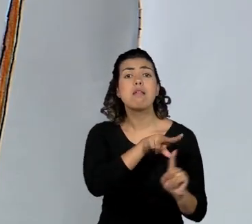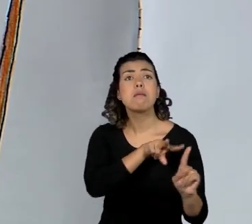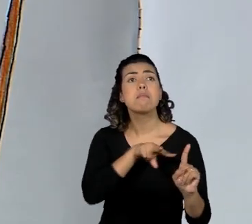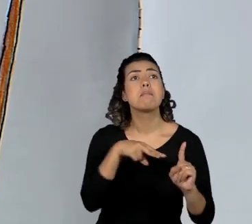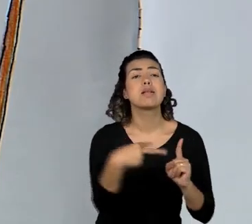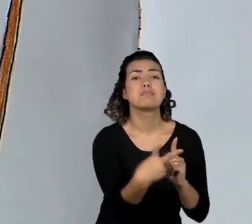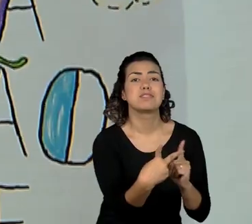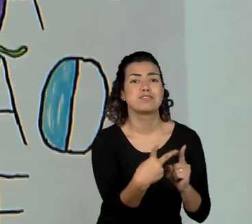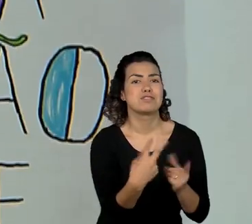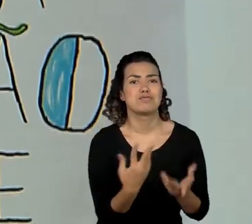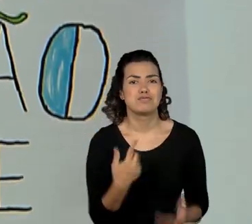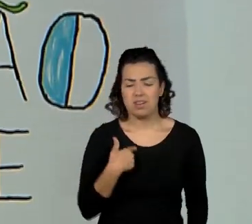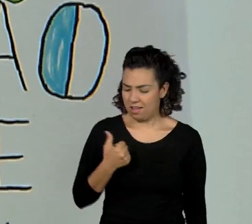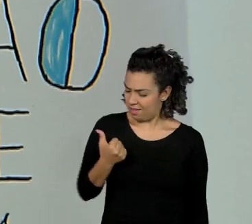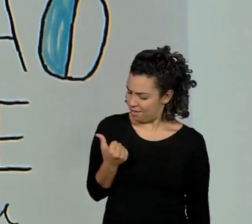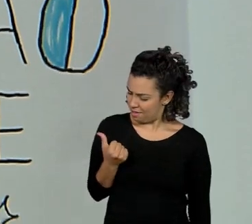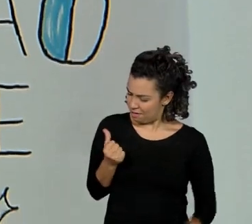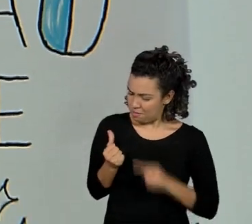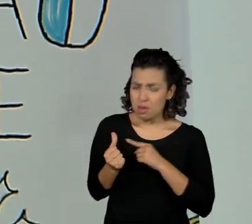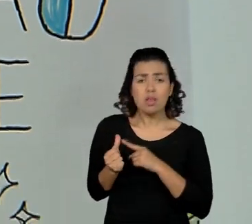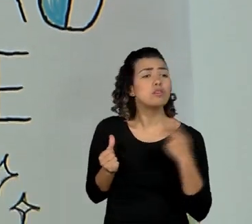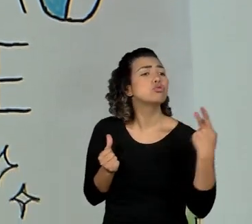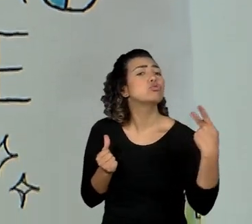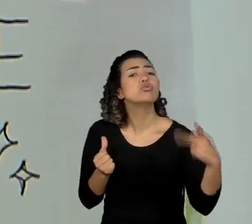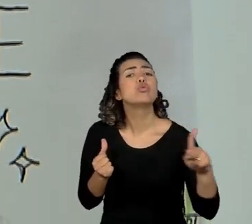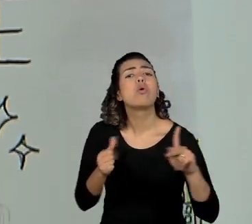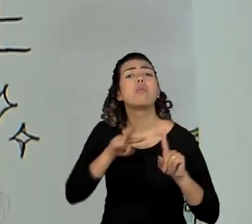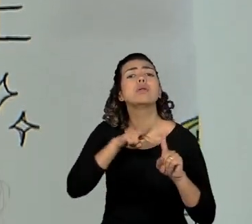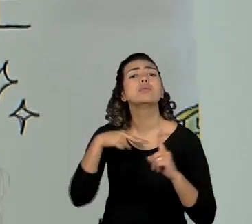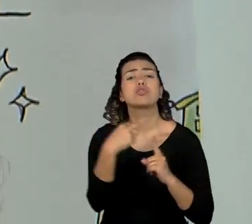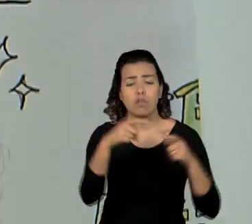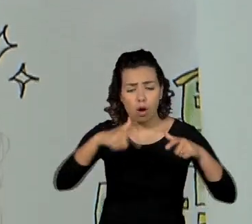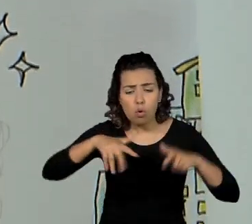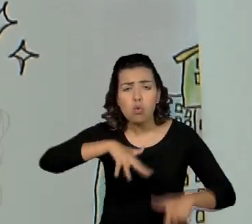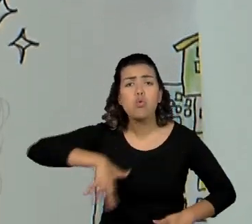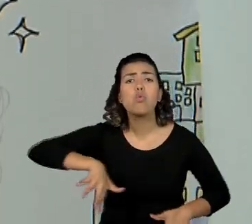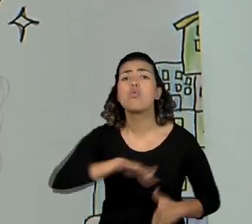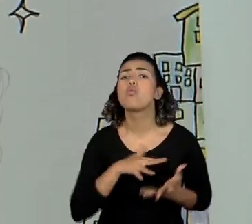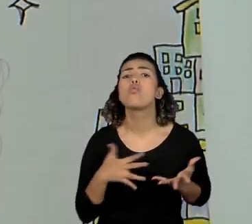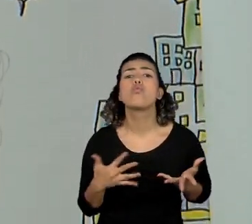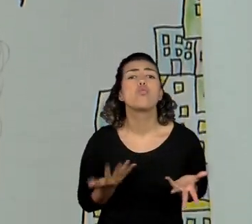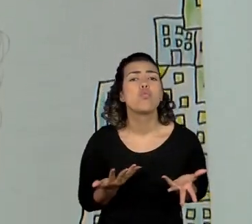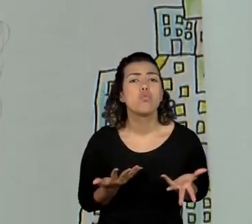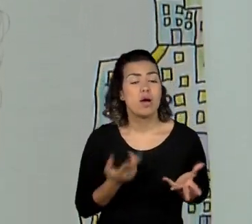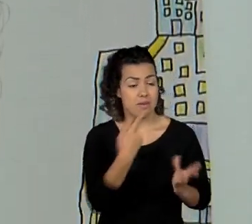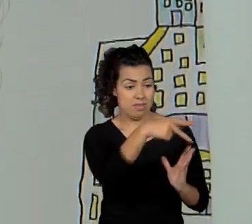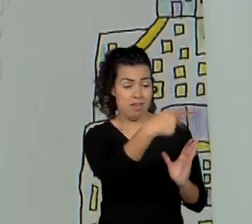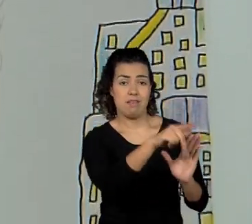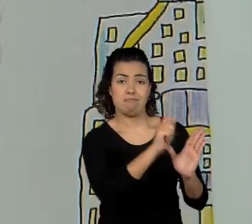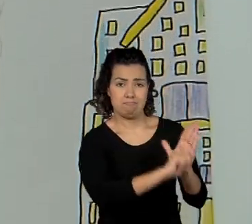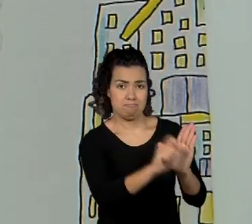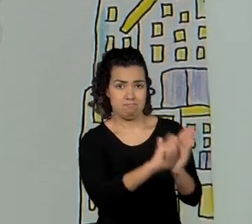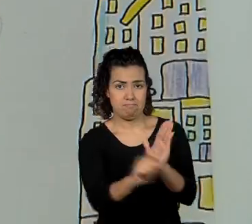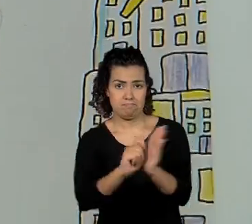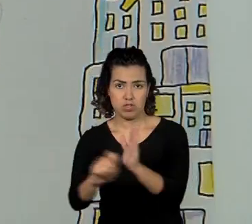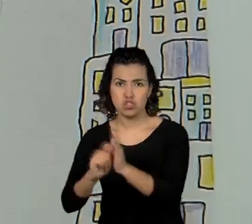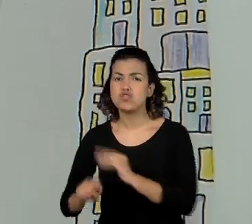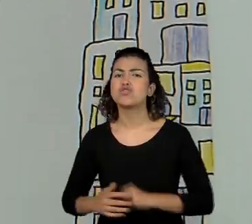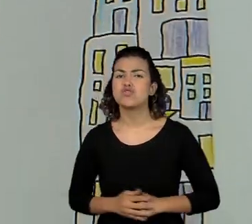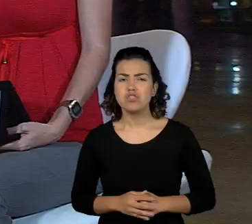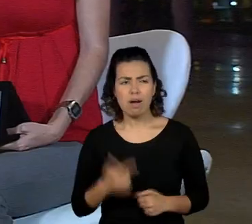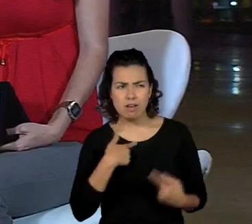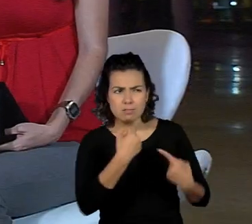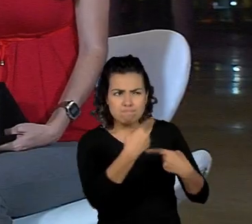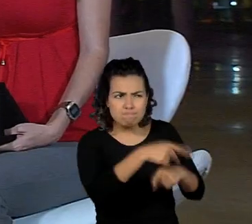Pequeno Polegar, a partir da perspectiva da Brasilândia. Após a produção escrita, eu os desafiei a criar também a